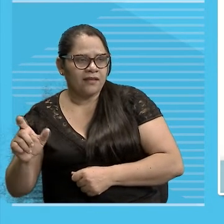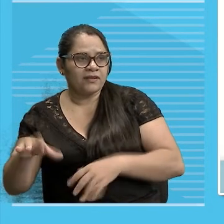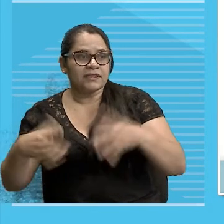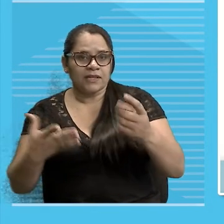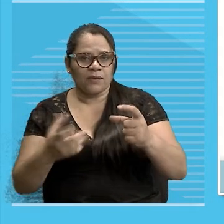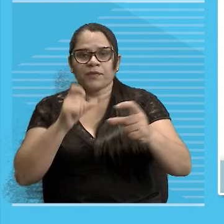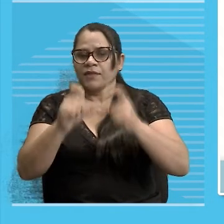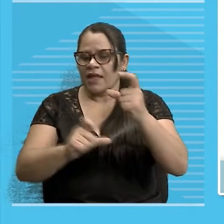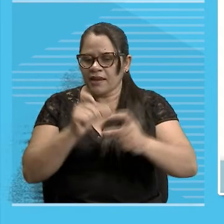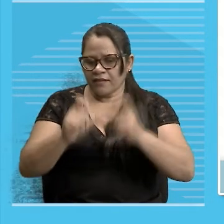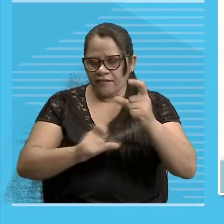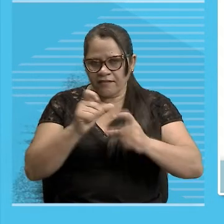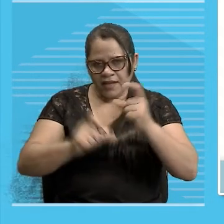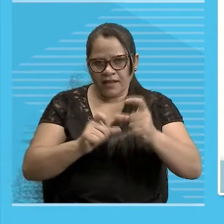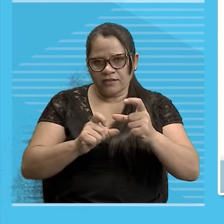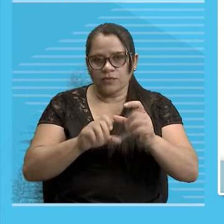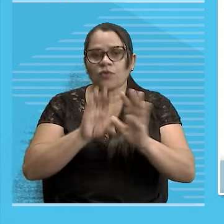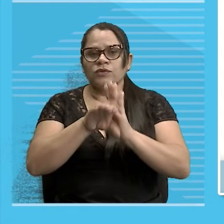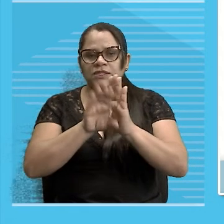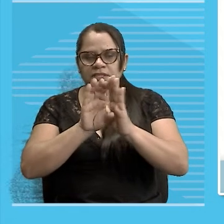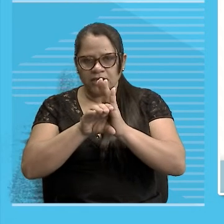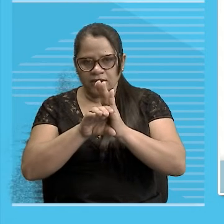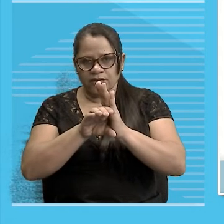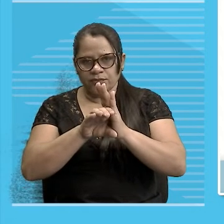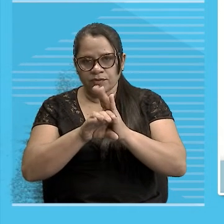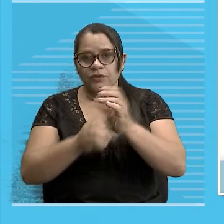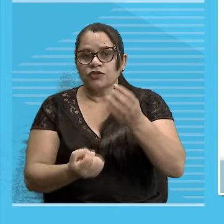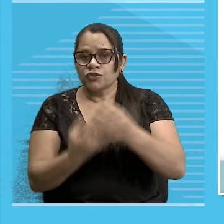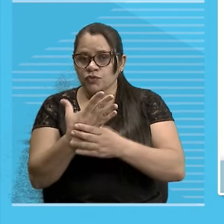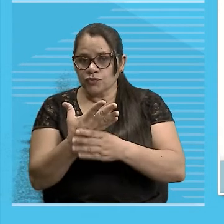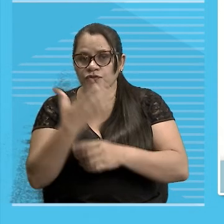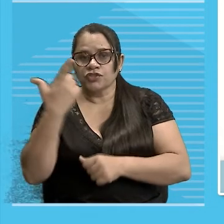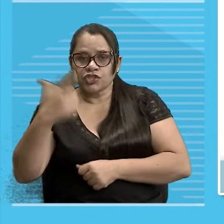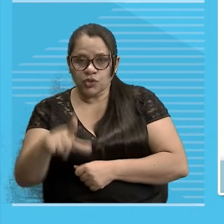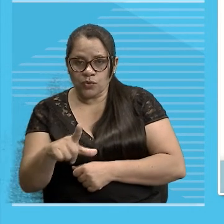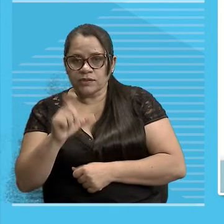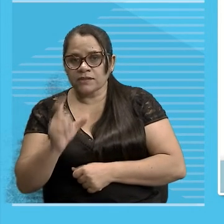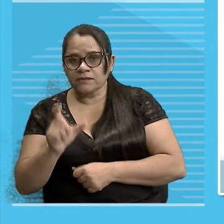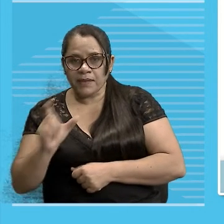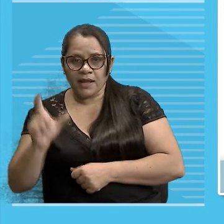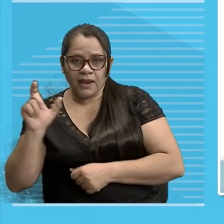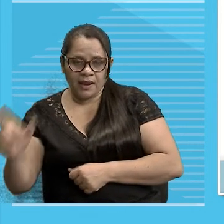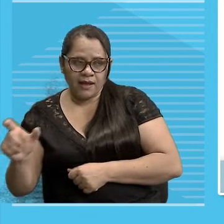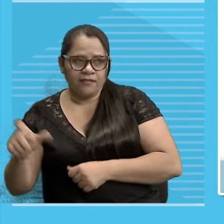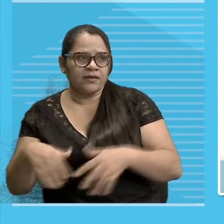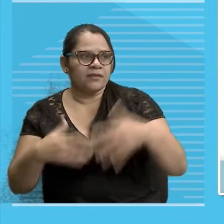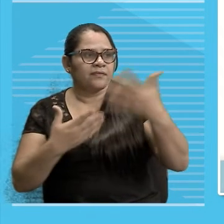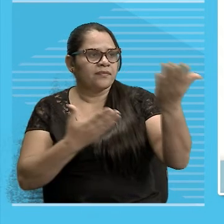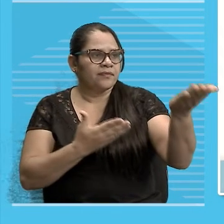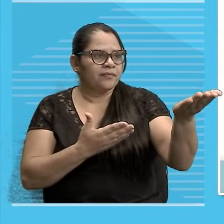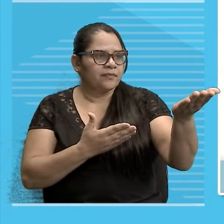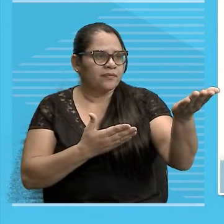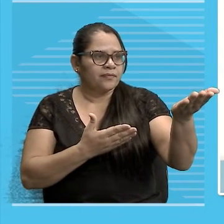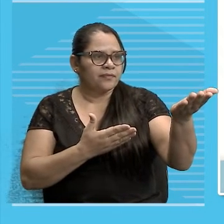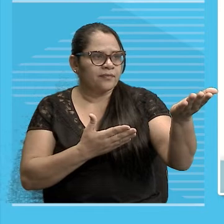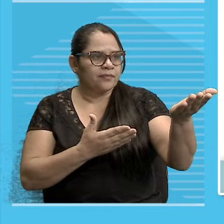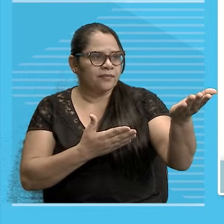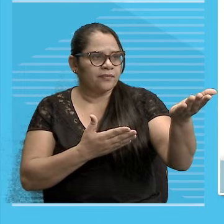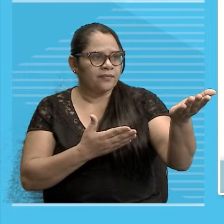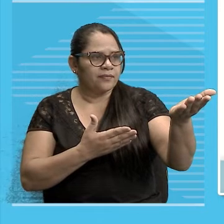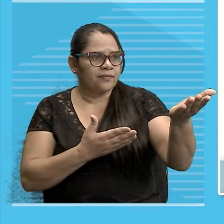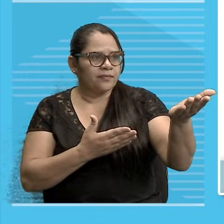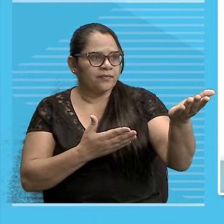derivado Esse já vem De outras palavras Então veja bem Primitivo Da origem Vou colocar aqui